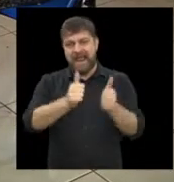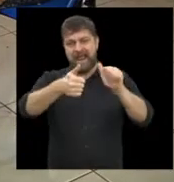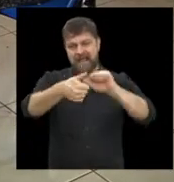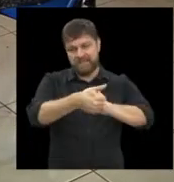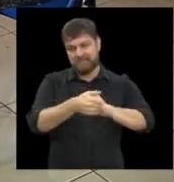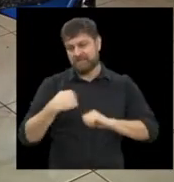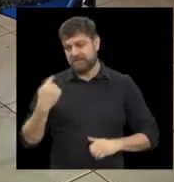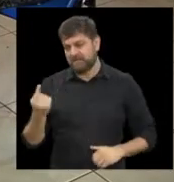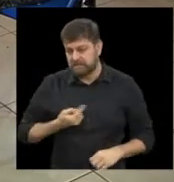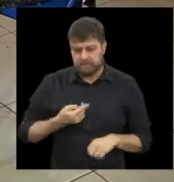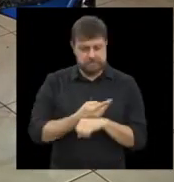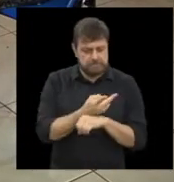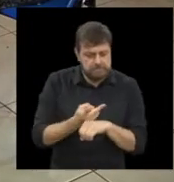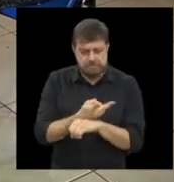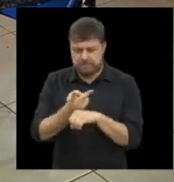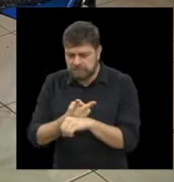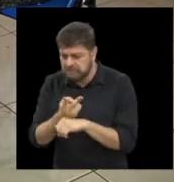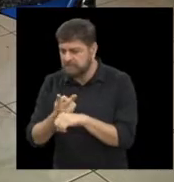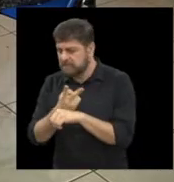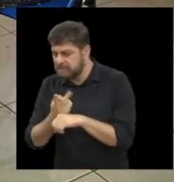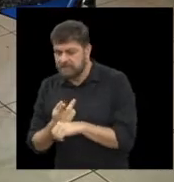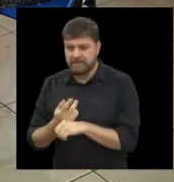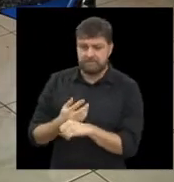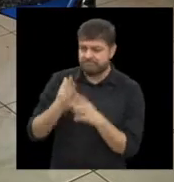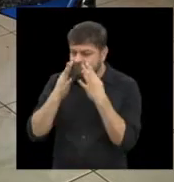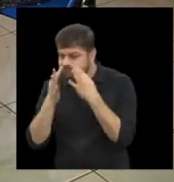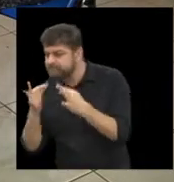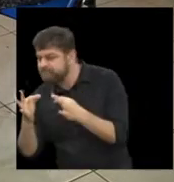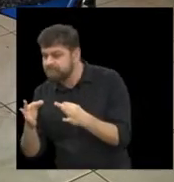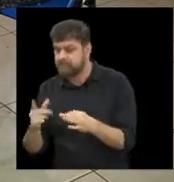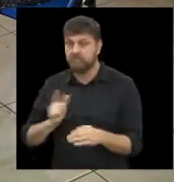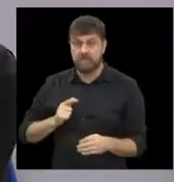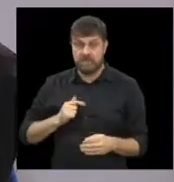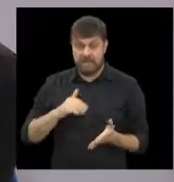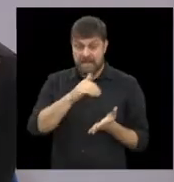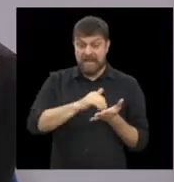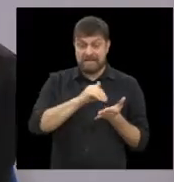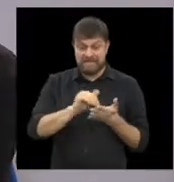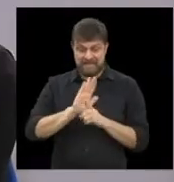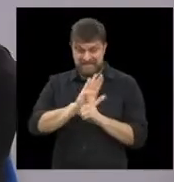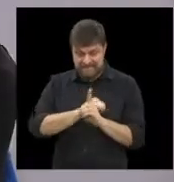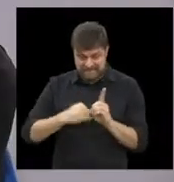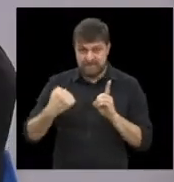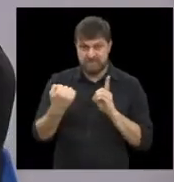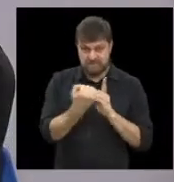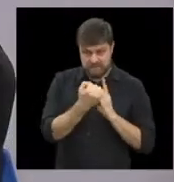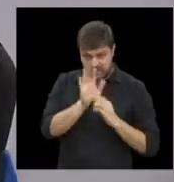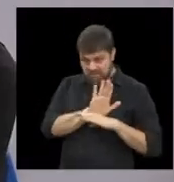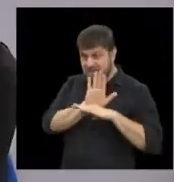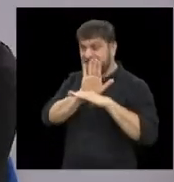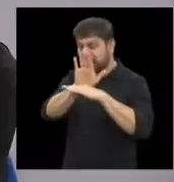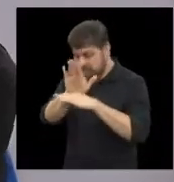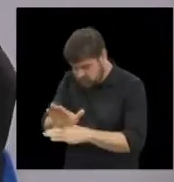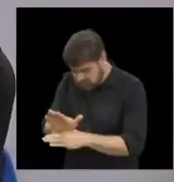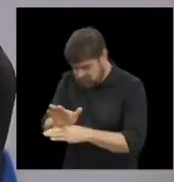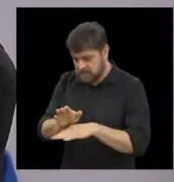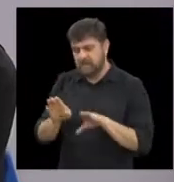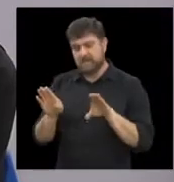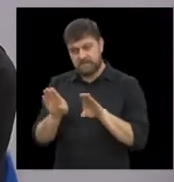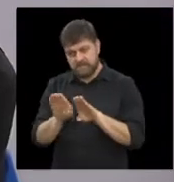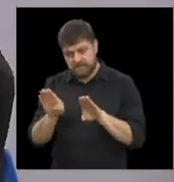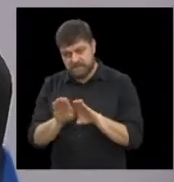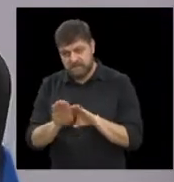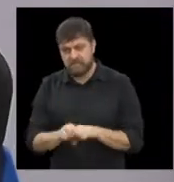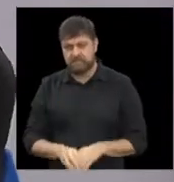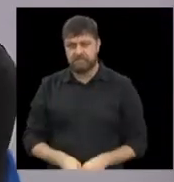temos tido, assim, um olhar especial da Secretaria da Assistência Social em relação a esse pedido, né? Como você falou,